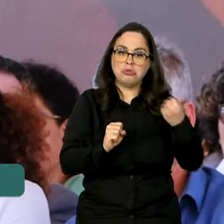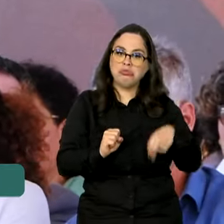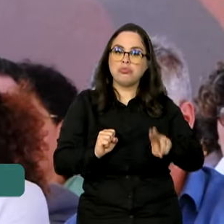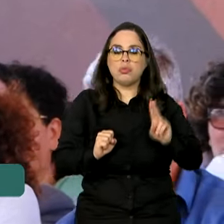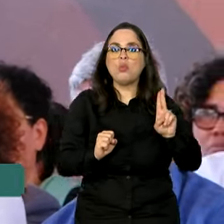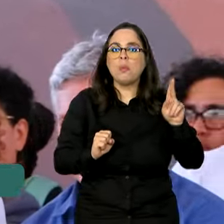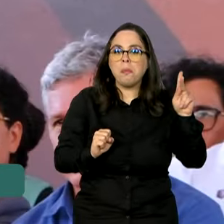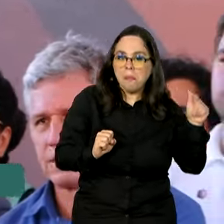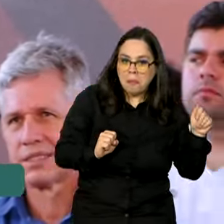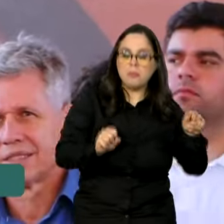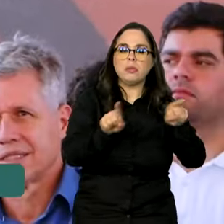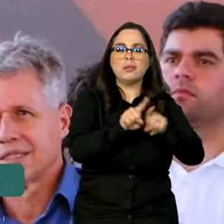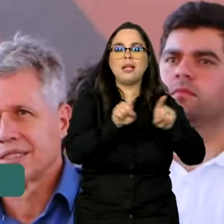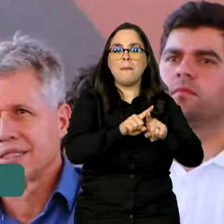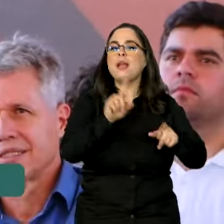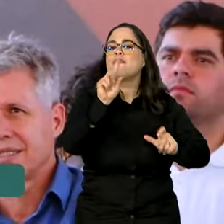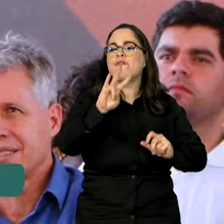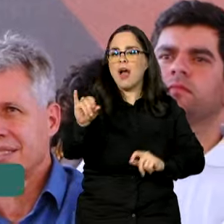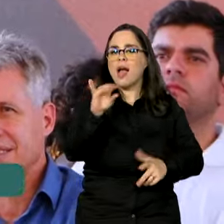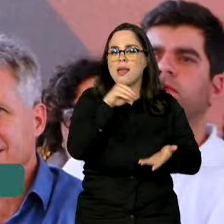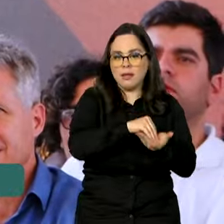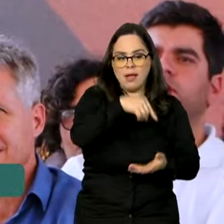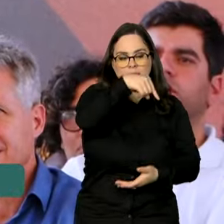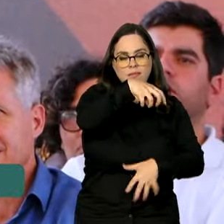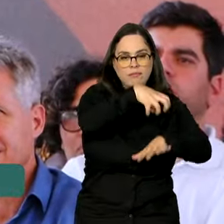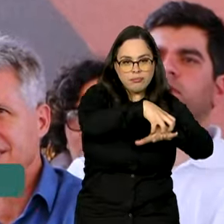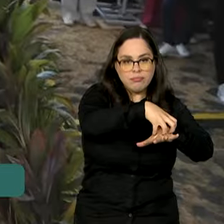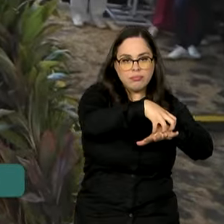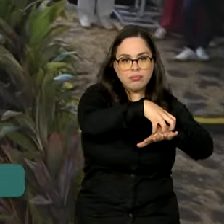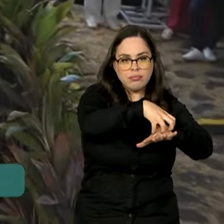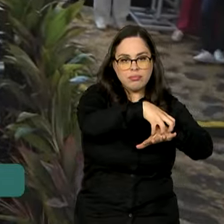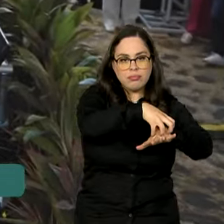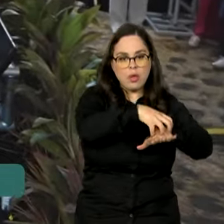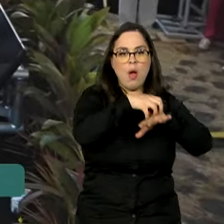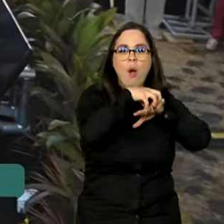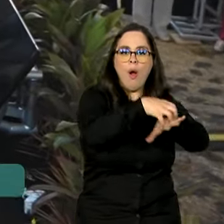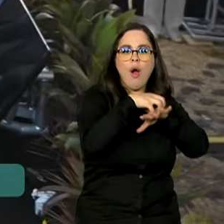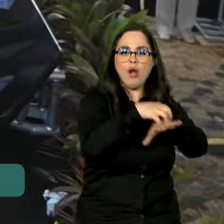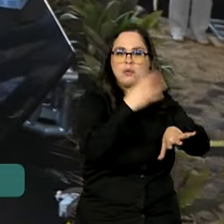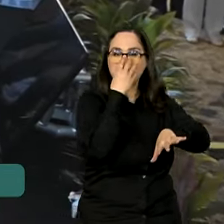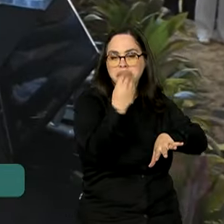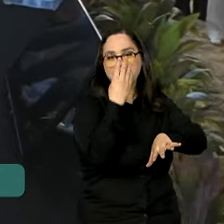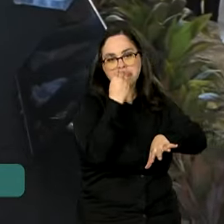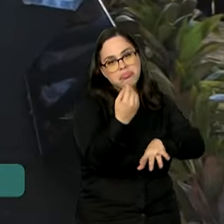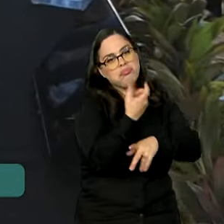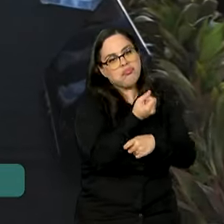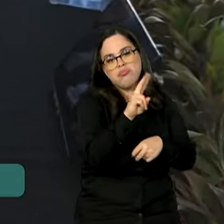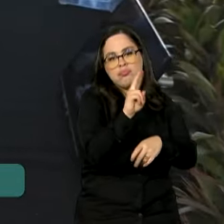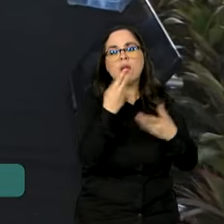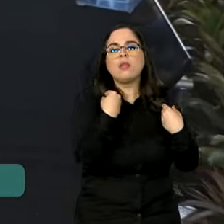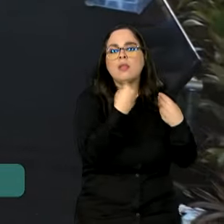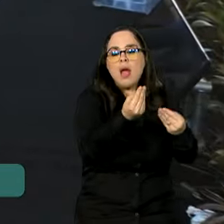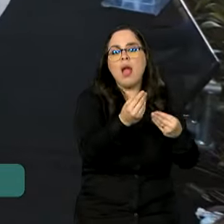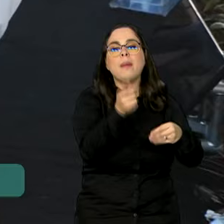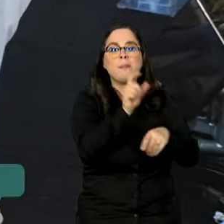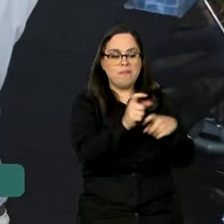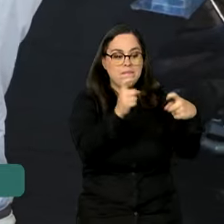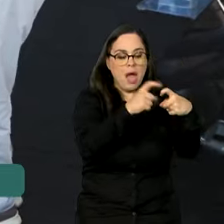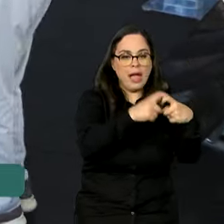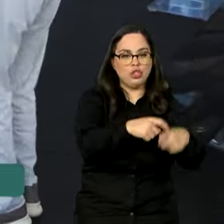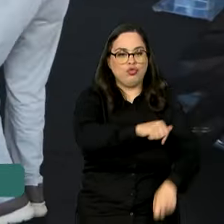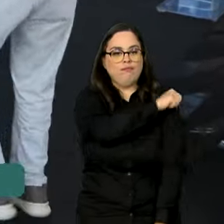a gente vai ter que ter UBS aqui, a gente vai ter que ter micro-ônibus ou vans, sabe, com médica,